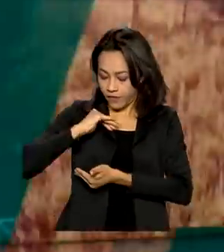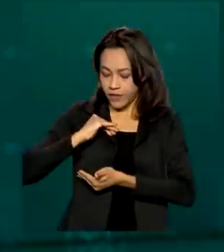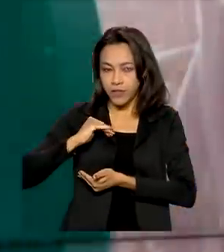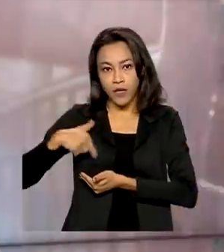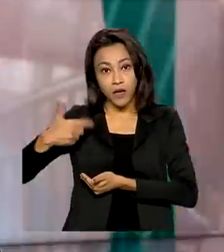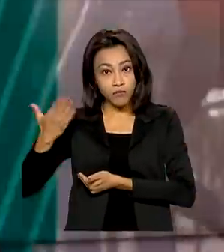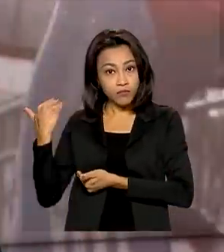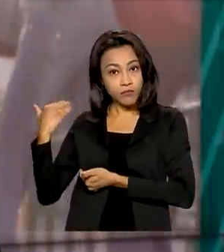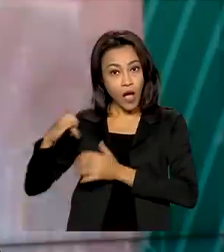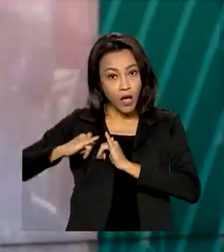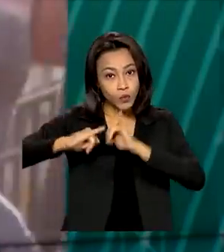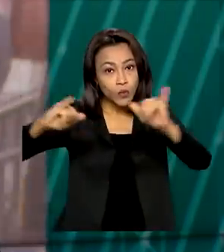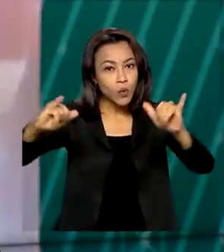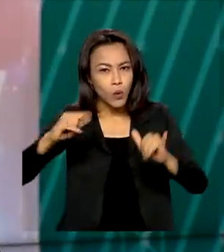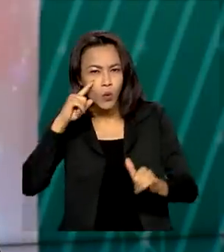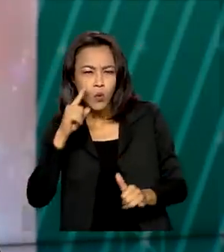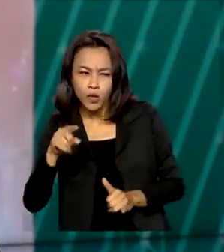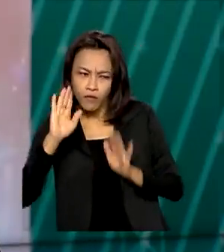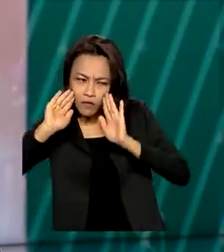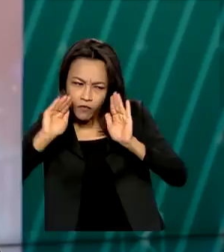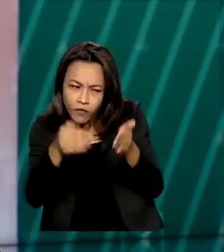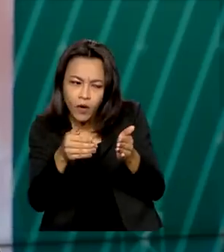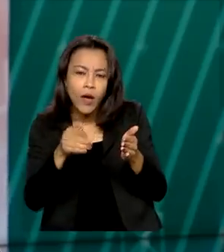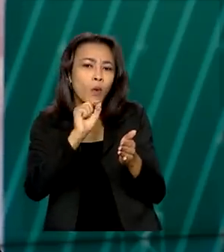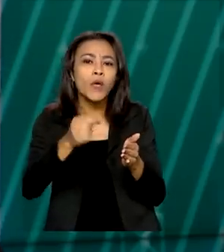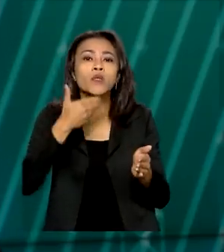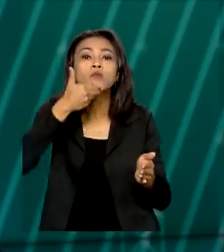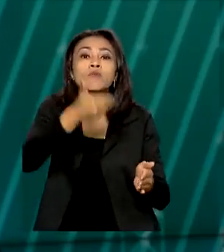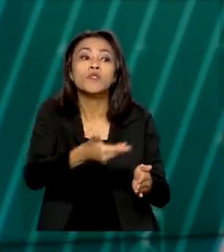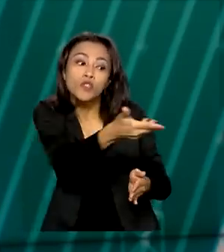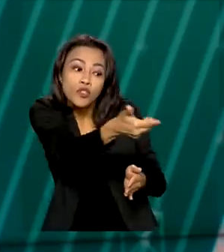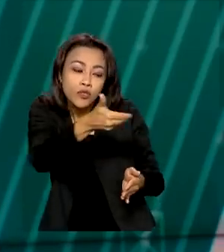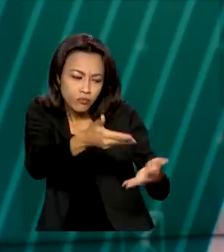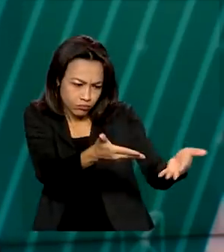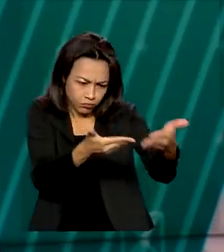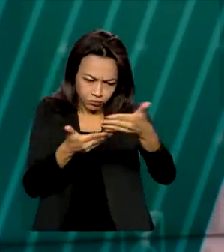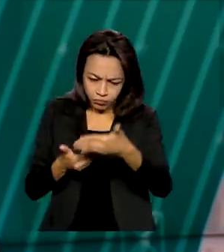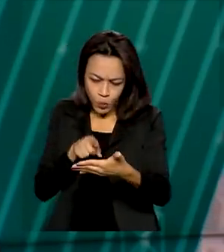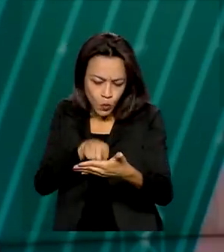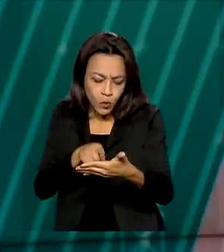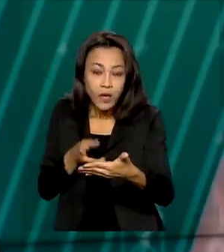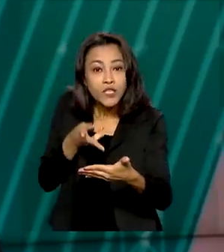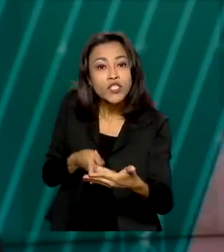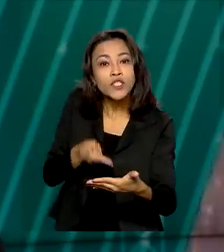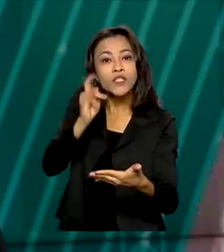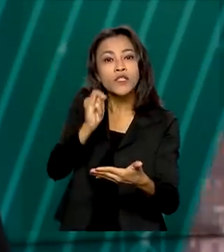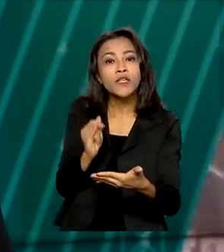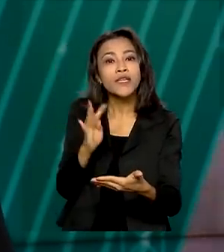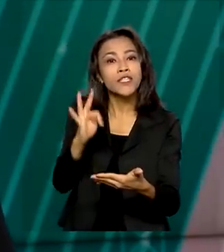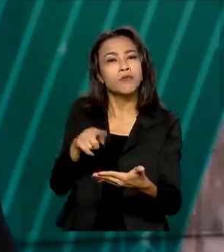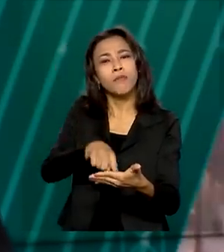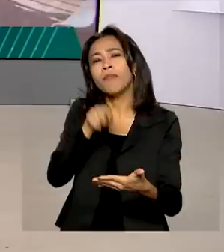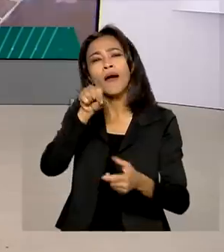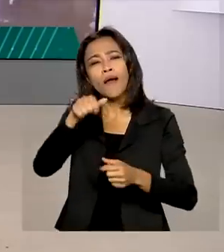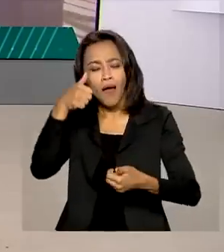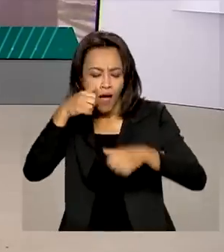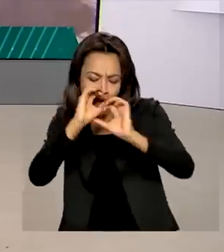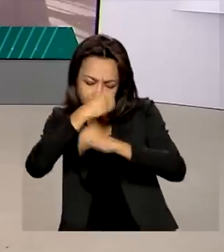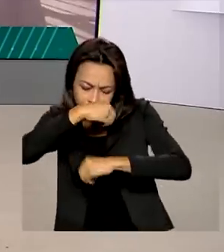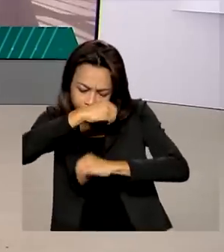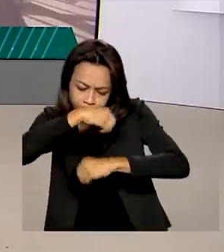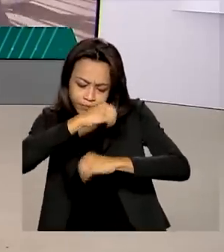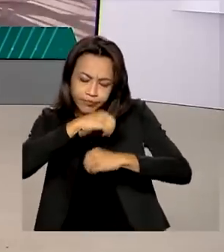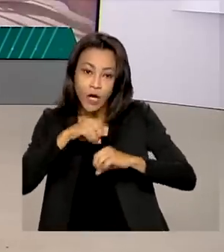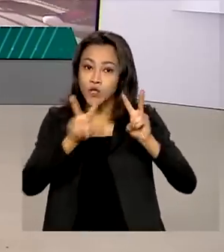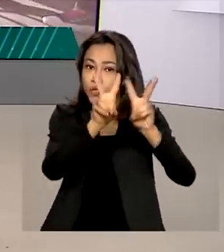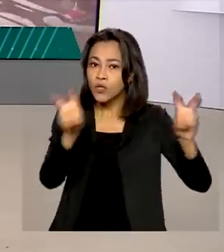prioridade à análise dos processos de registro de kits para diagnóstico laboratorial da Manco e Pox. Quem traz